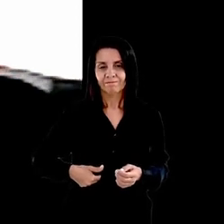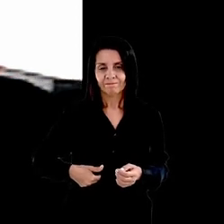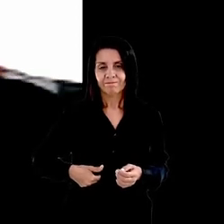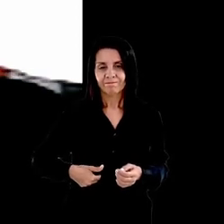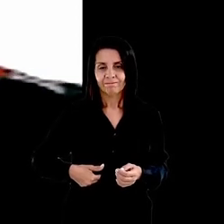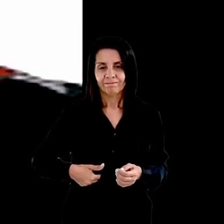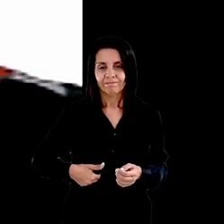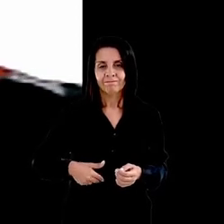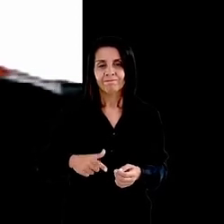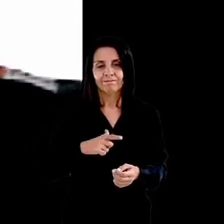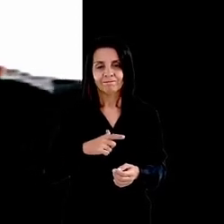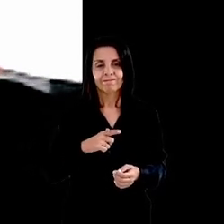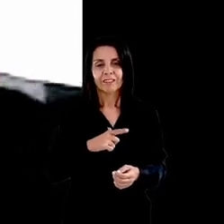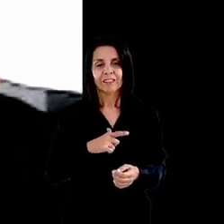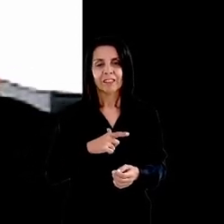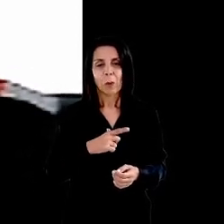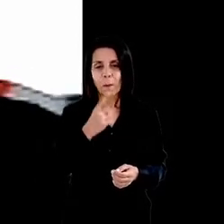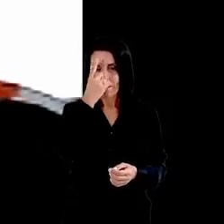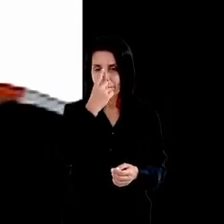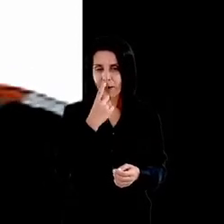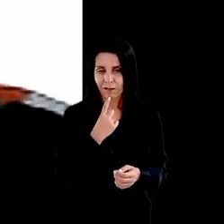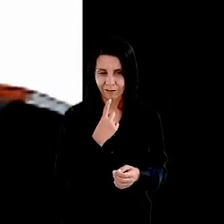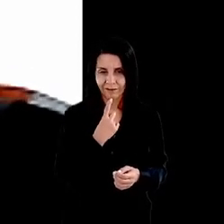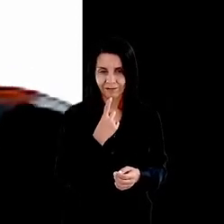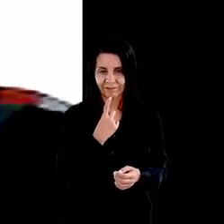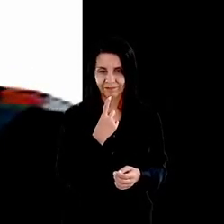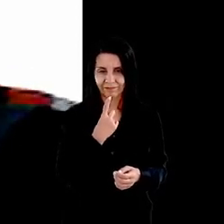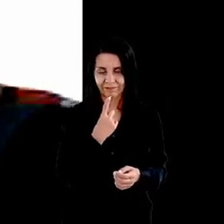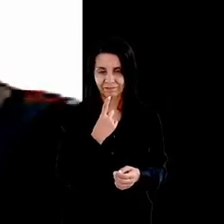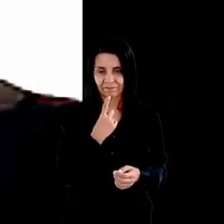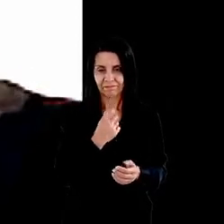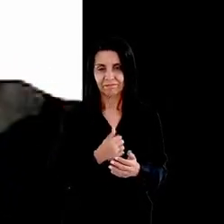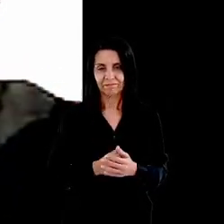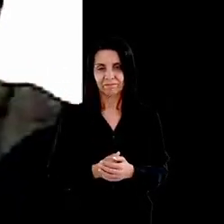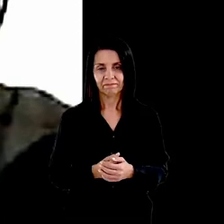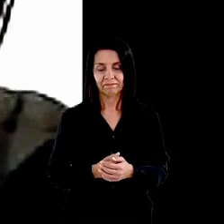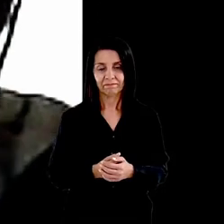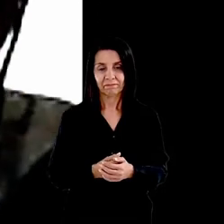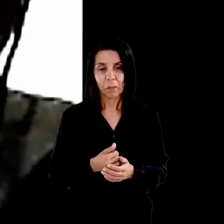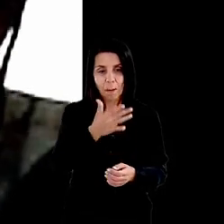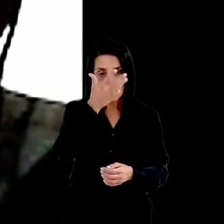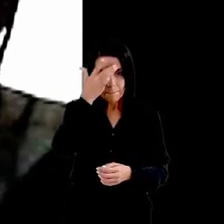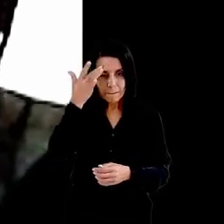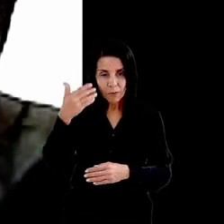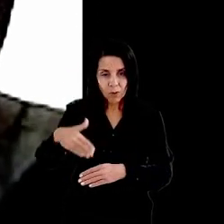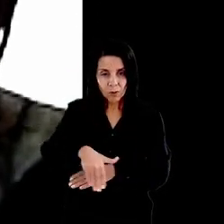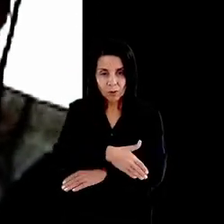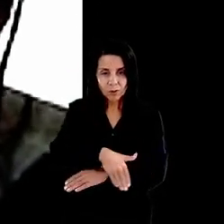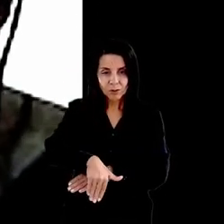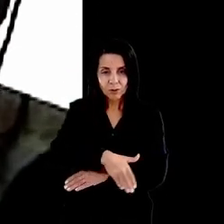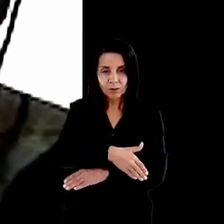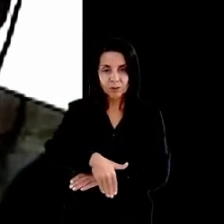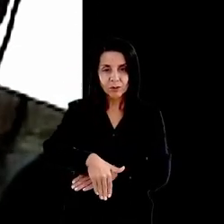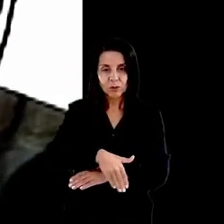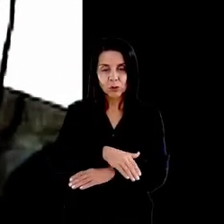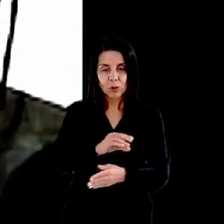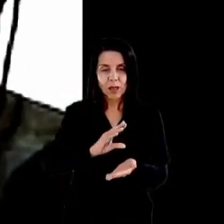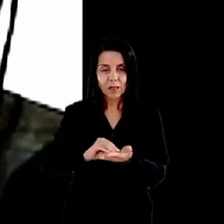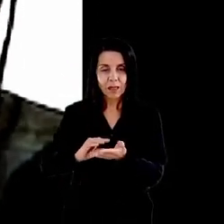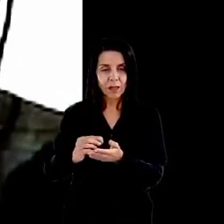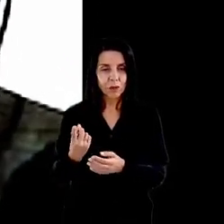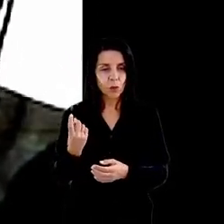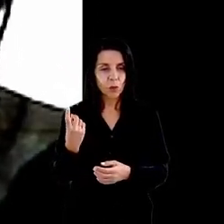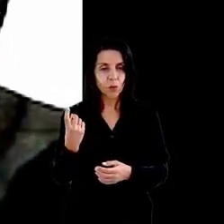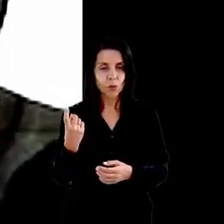fome tem rosto e a fome tem classe para a população de rua o único dado existente é a pesquisa